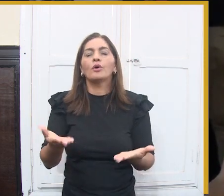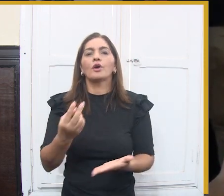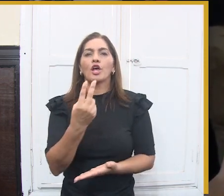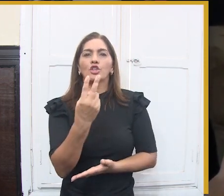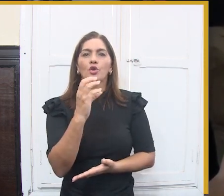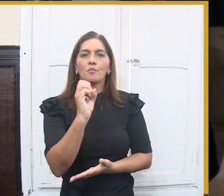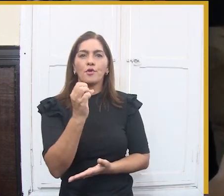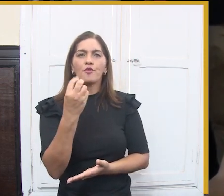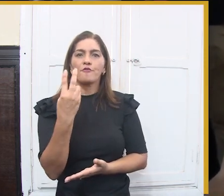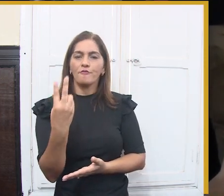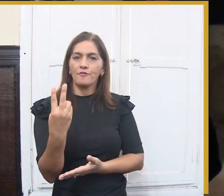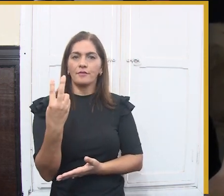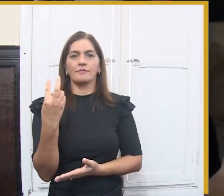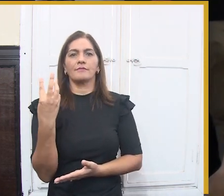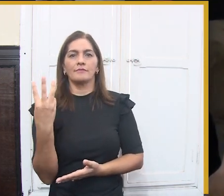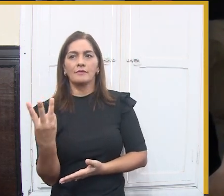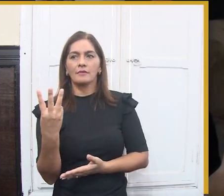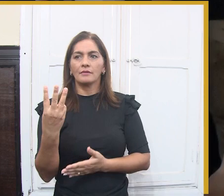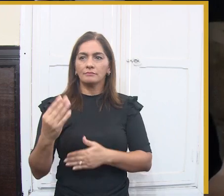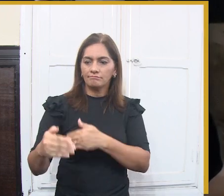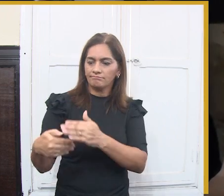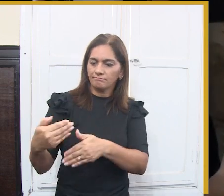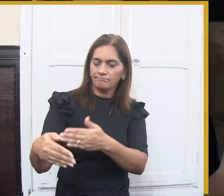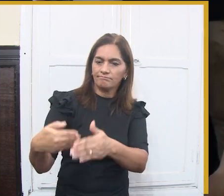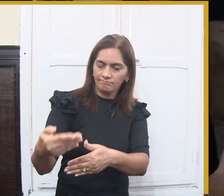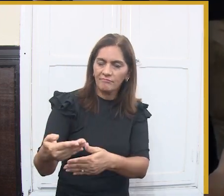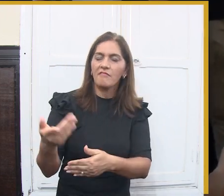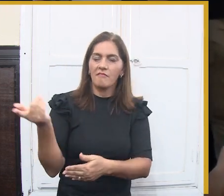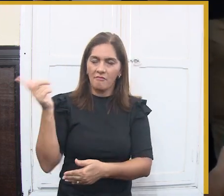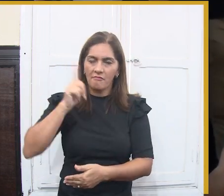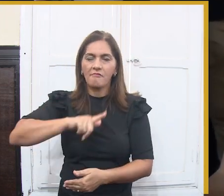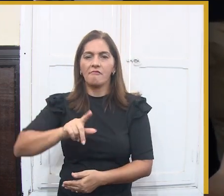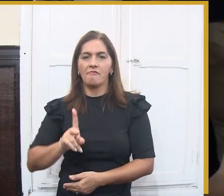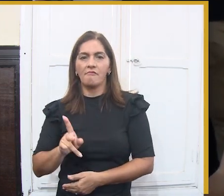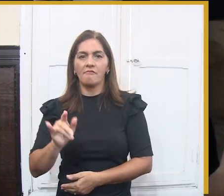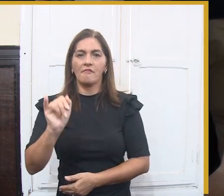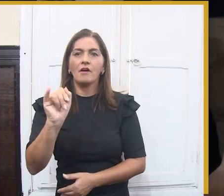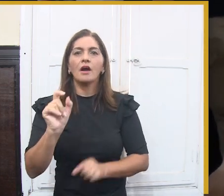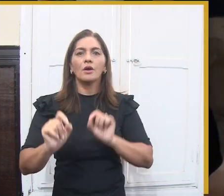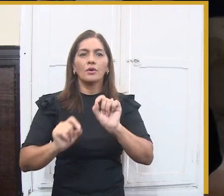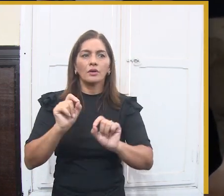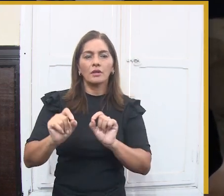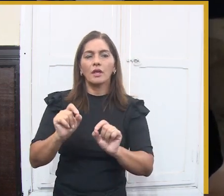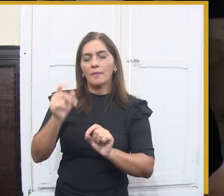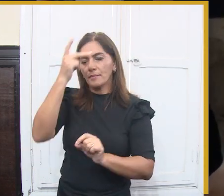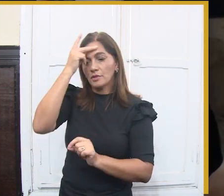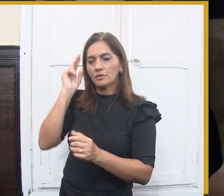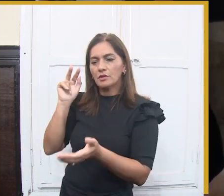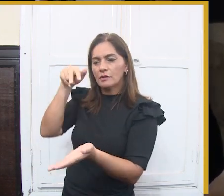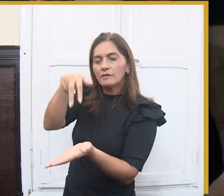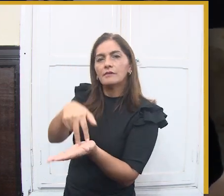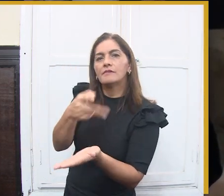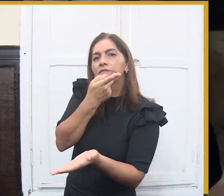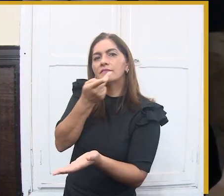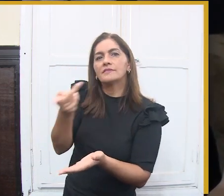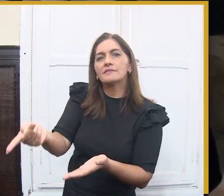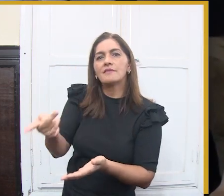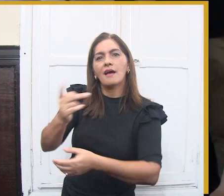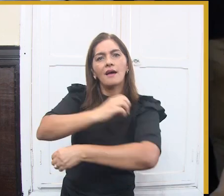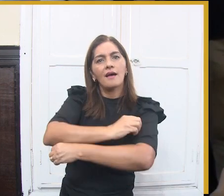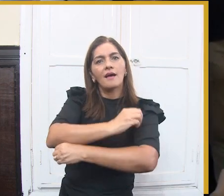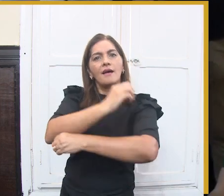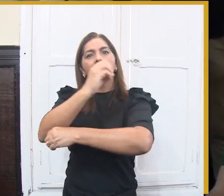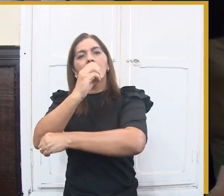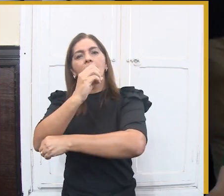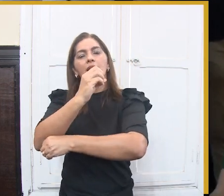a gente vai começar a obra de trás dos fundos do parque do açude novo para cá, então esse ano nós já